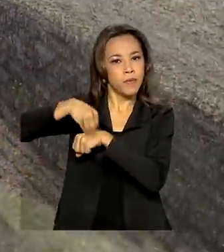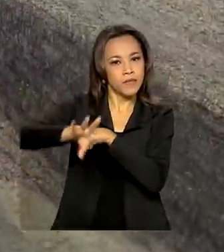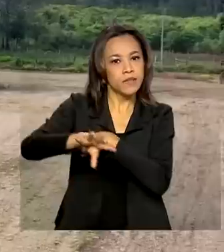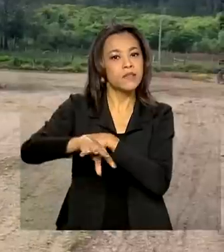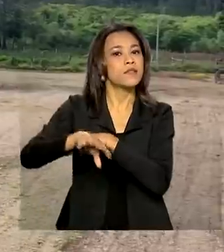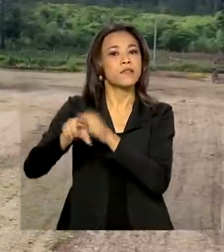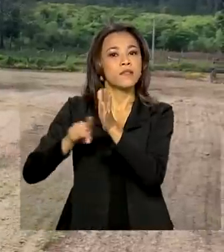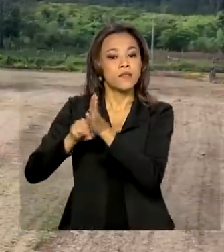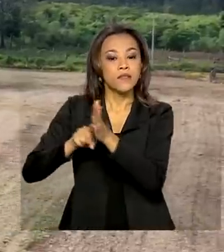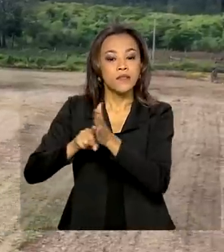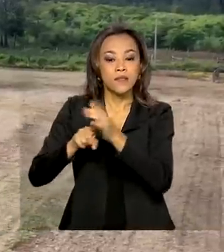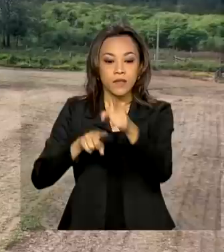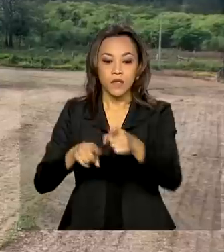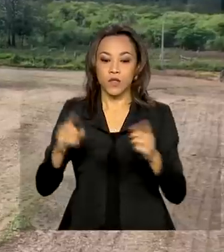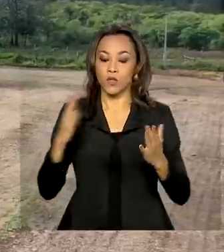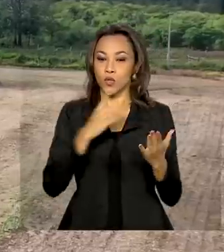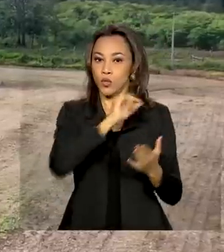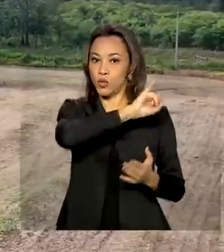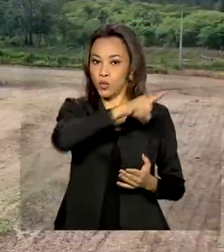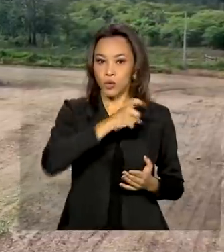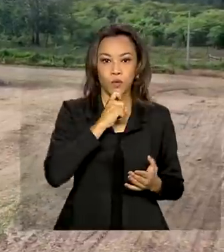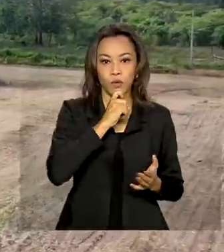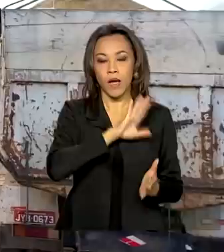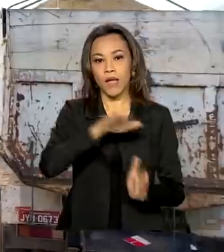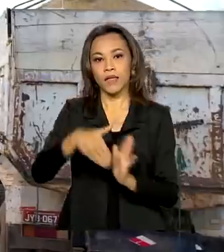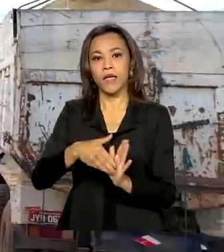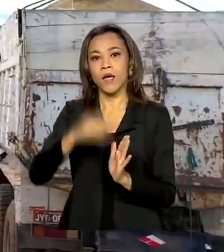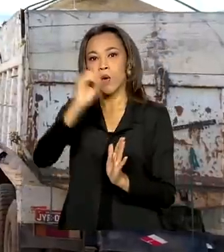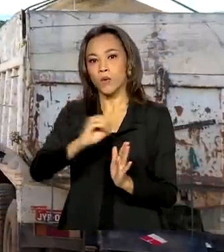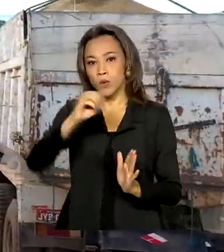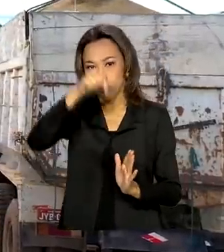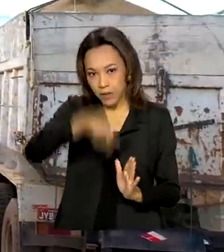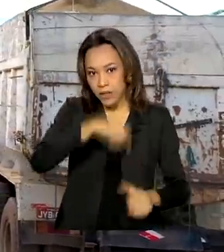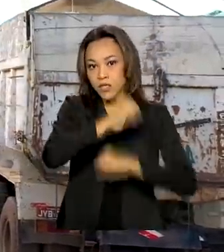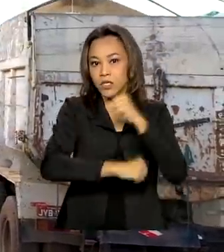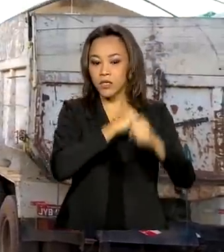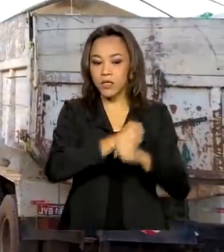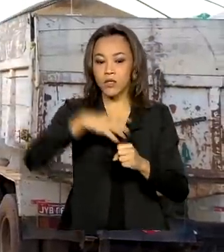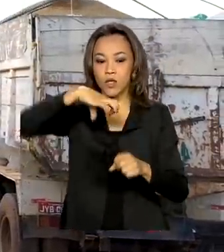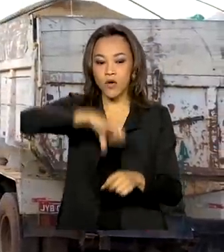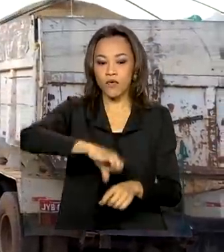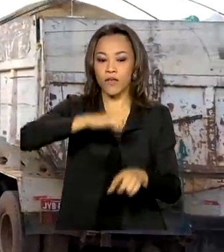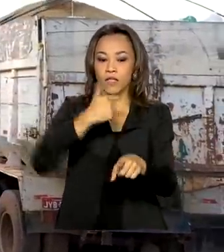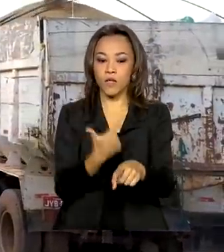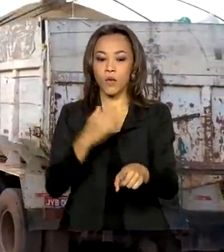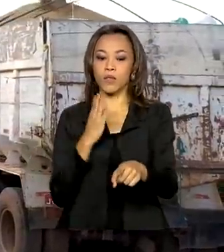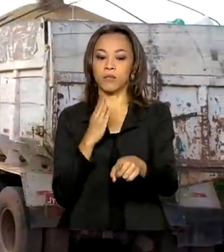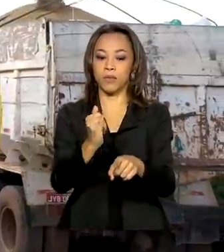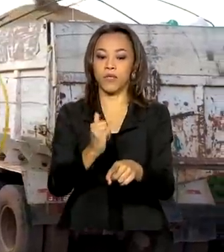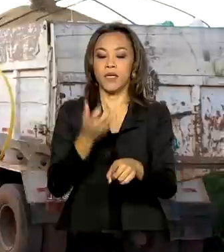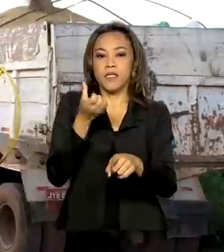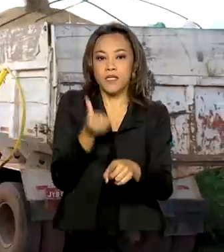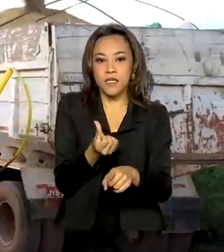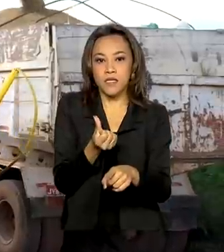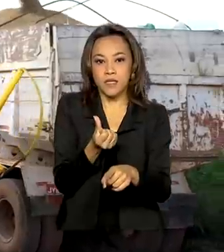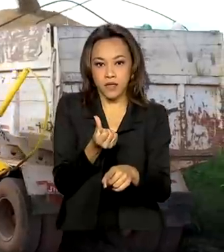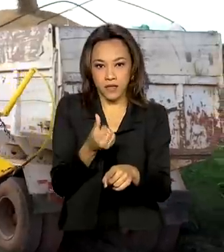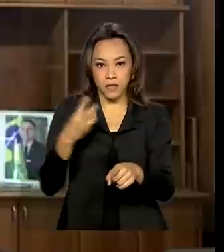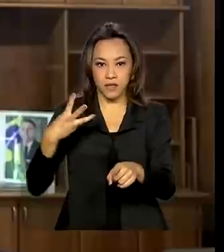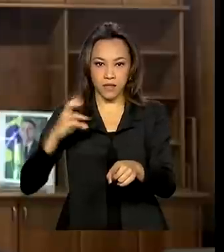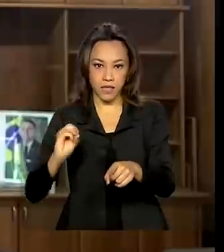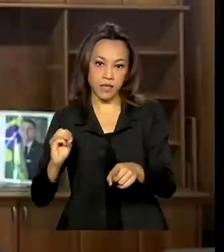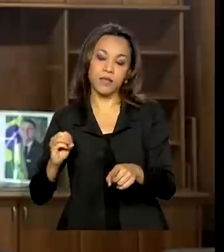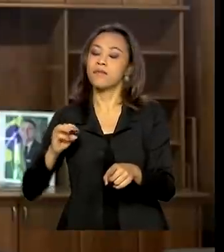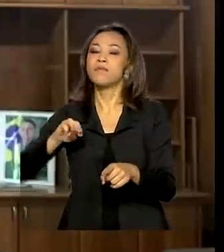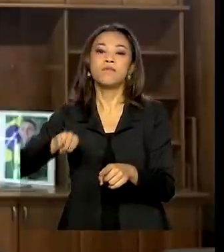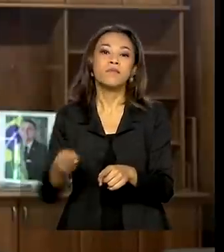o valor contratado entre julho e outubro deste ano chegou a 92 bilhões 630 milhões de reais.